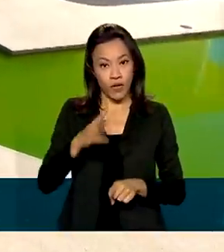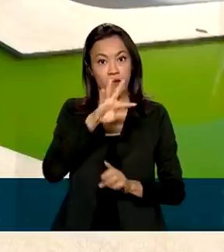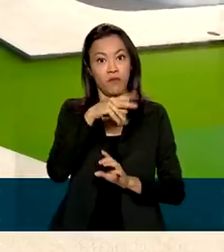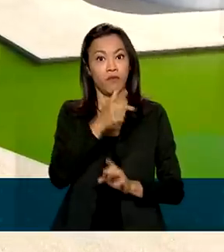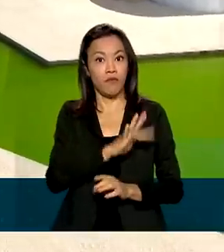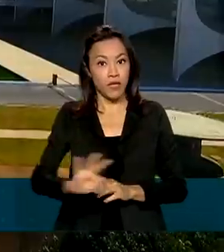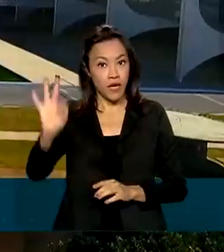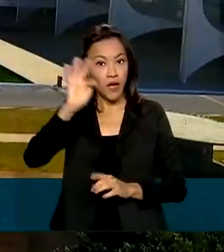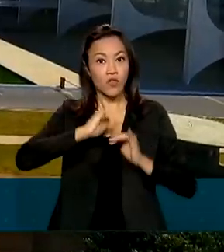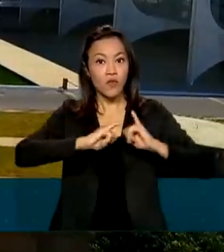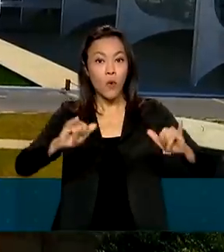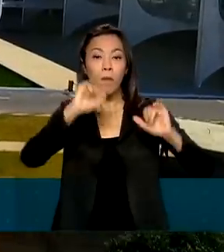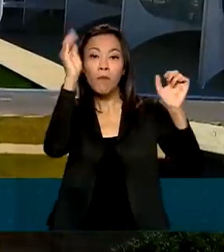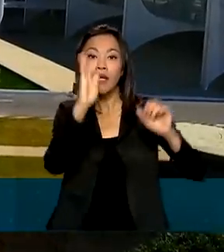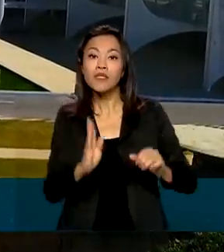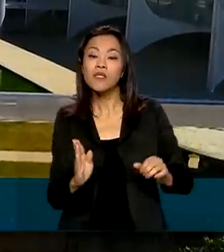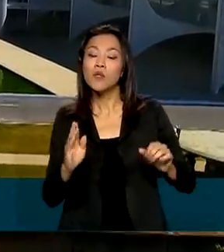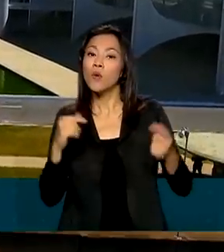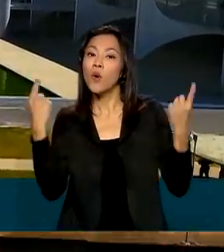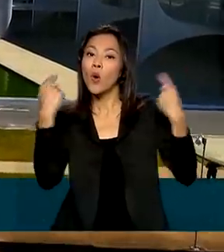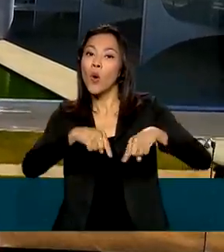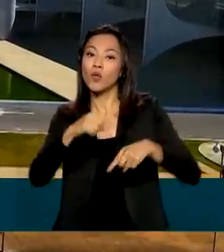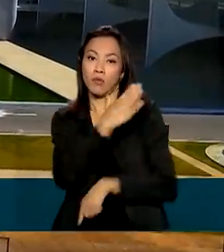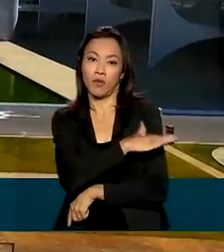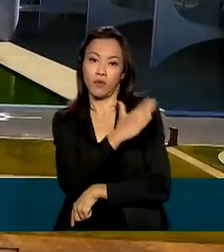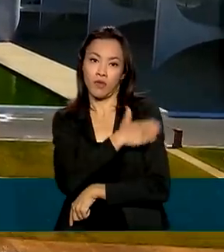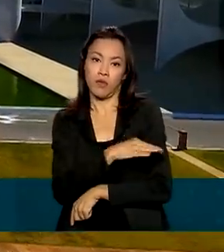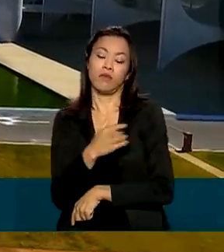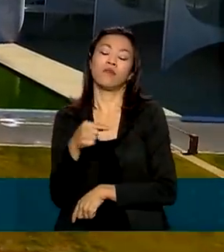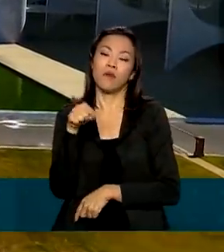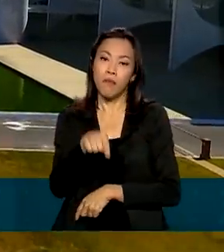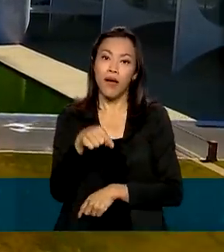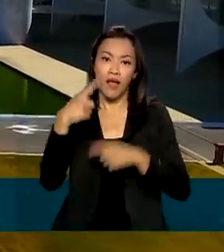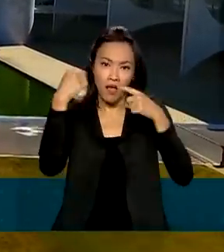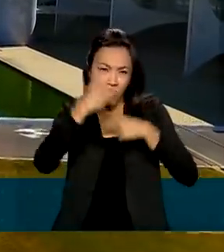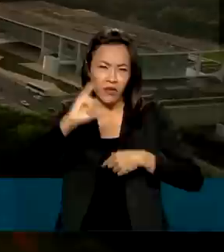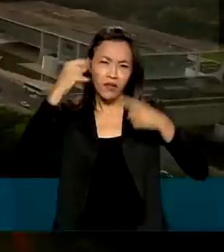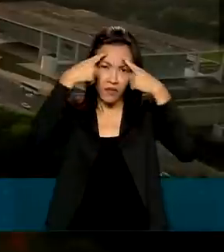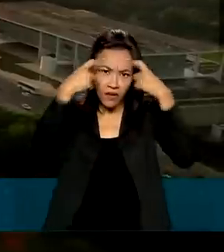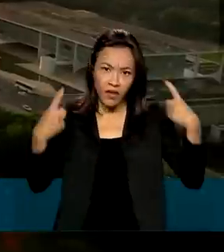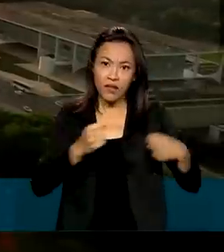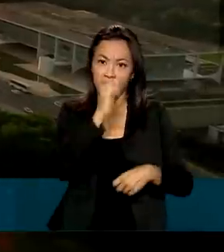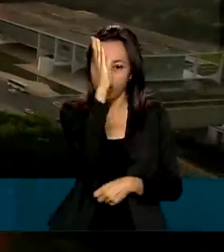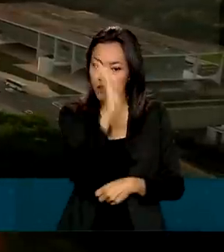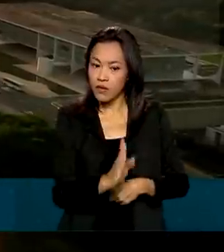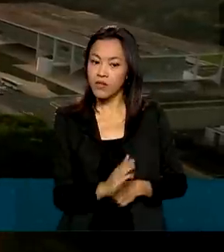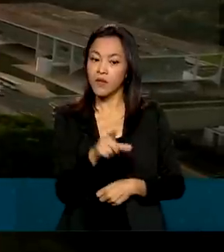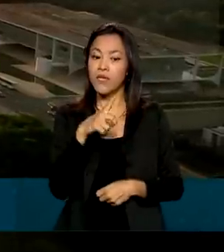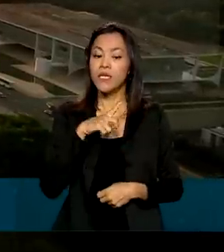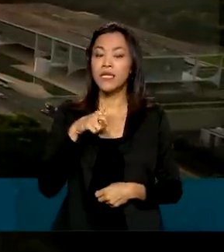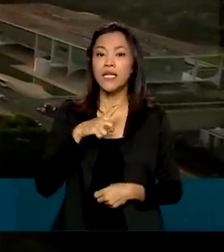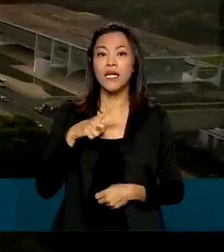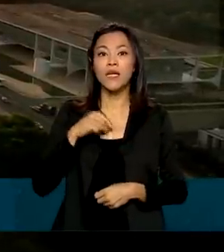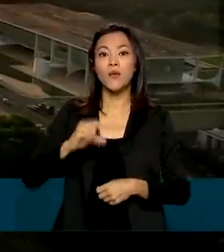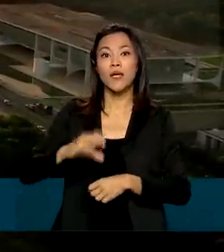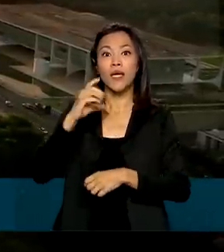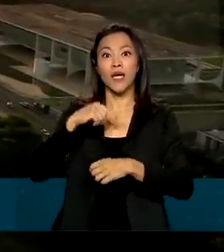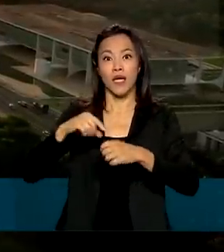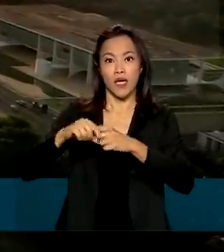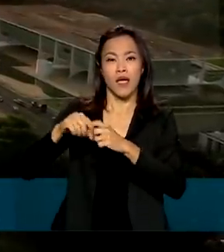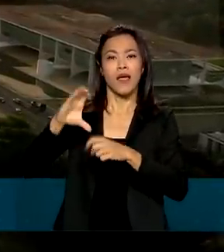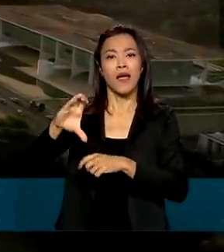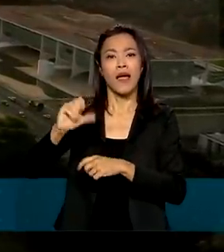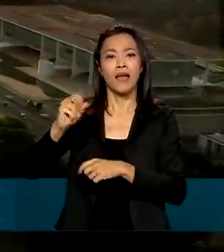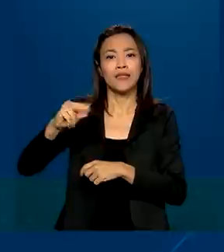contra o Preconceito, para combater a discriminação e a violência no Brasil e disponibiliza canais de denúncias